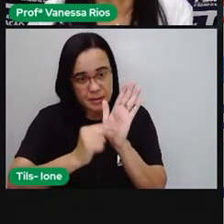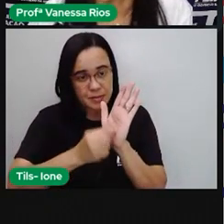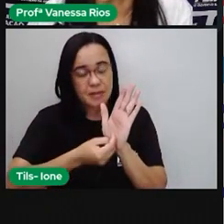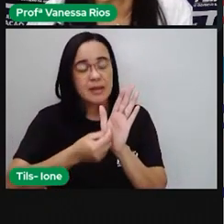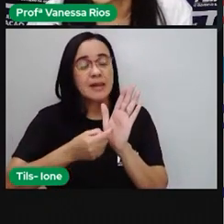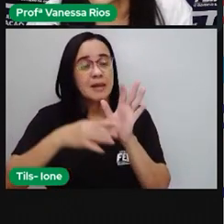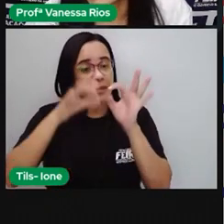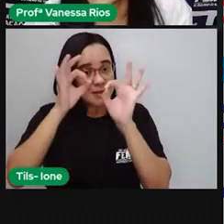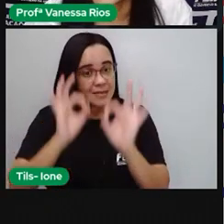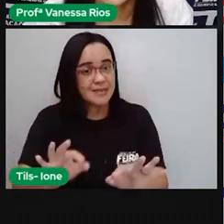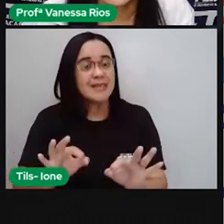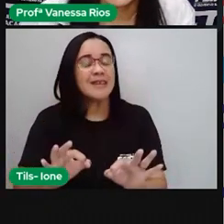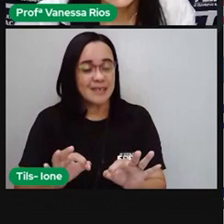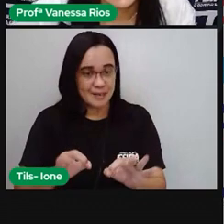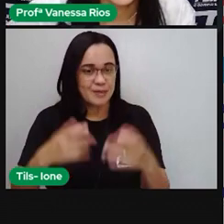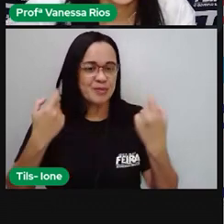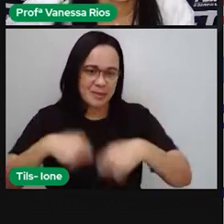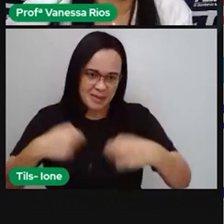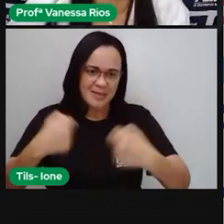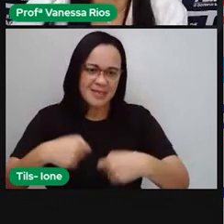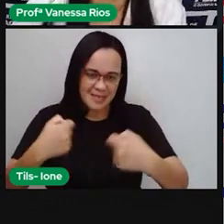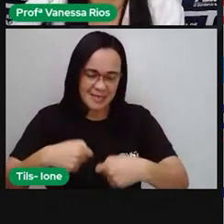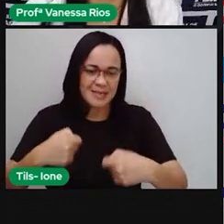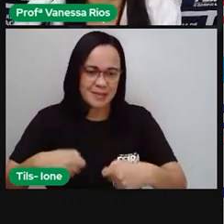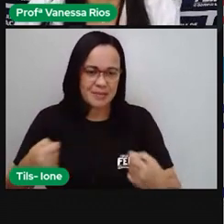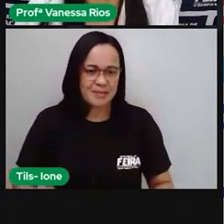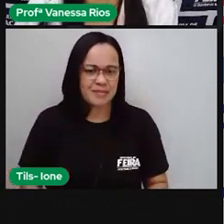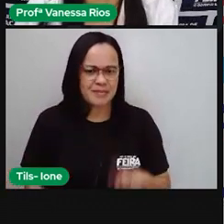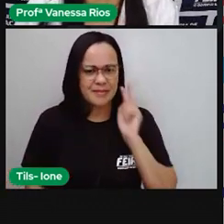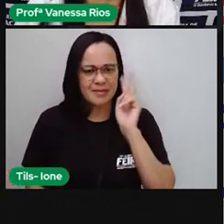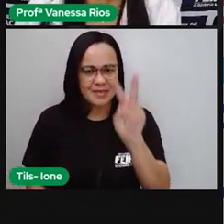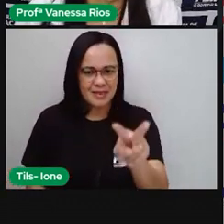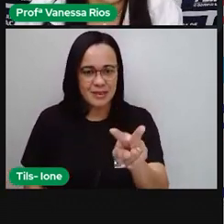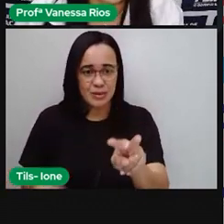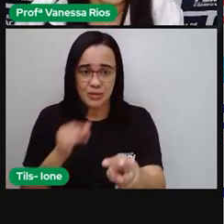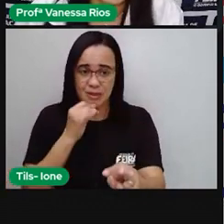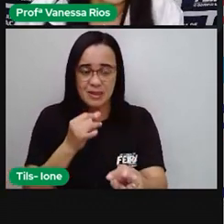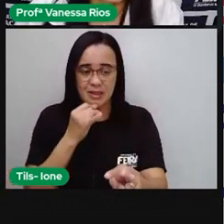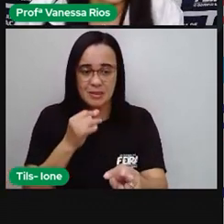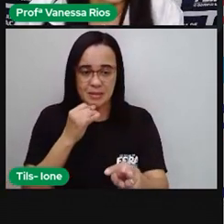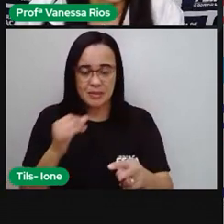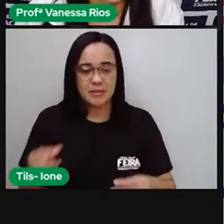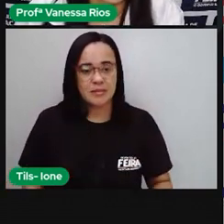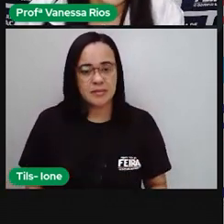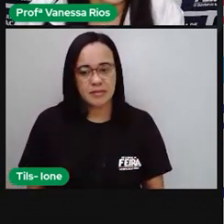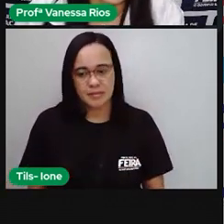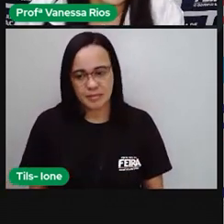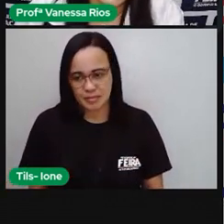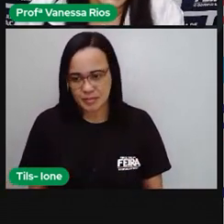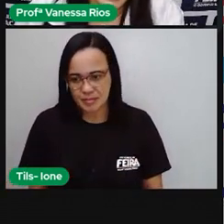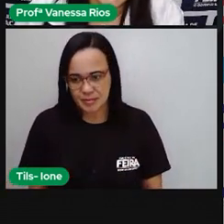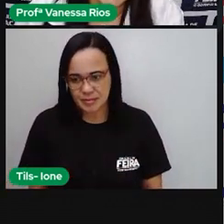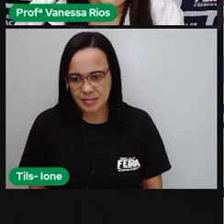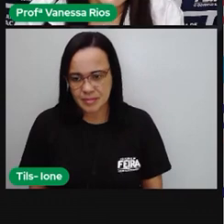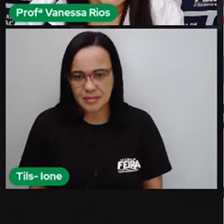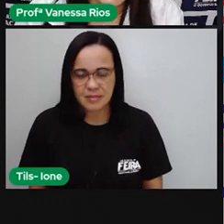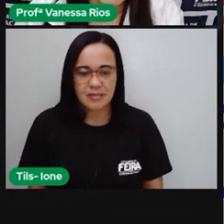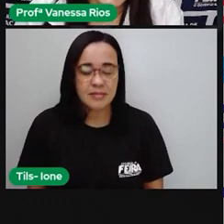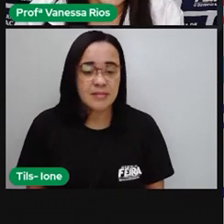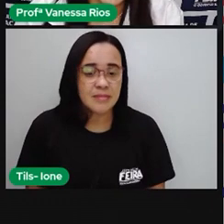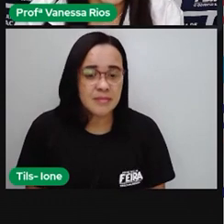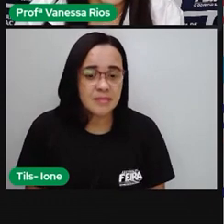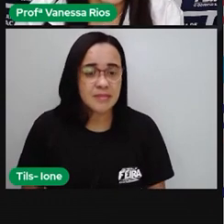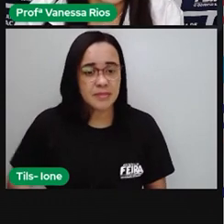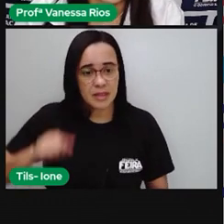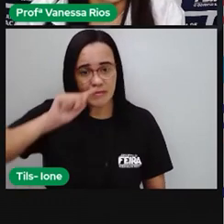próximo número. É o que a gente observa aqui nesses exemplos, tá vendo? Então, aqui, ó, a vírgula